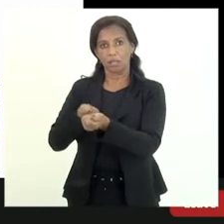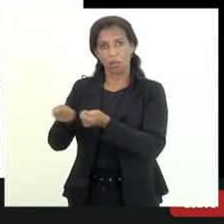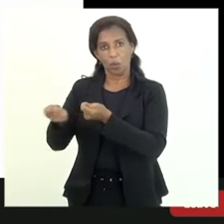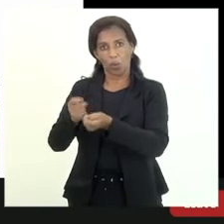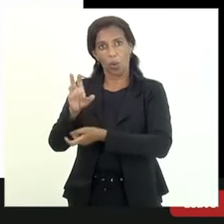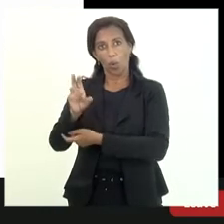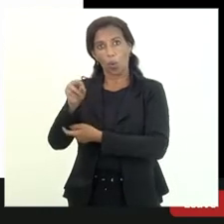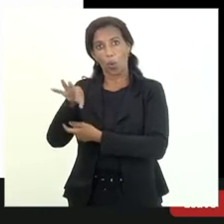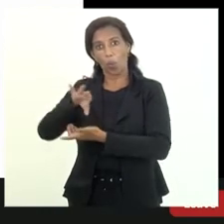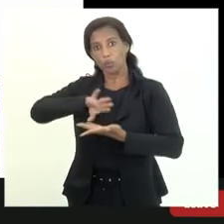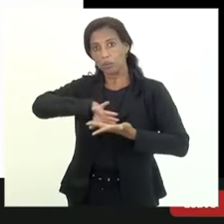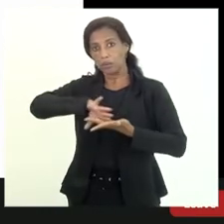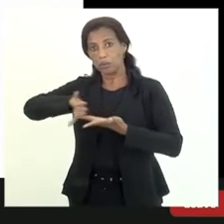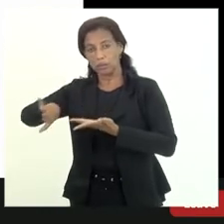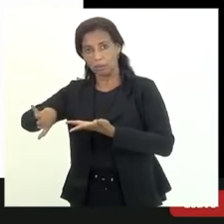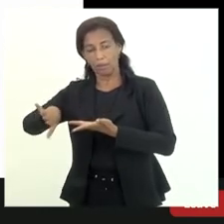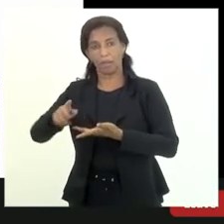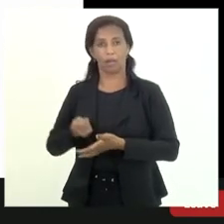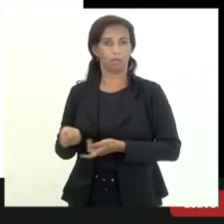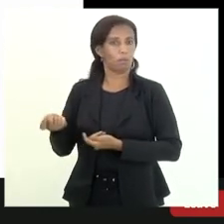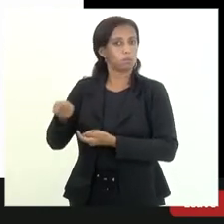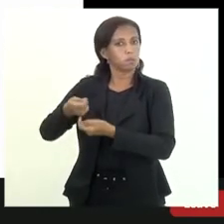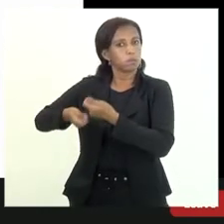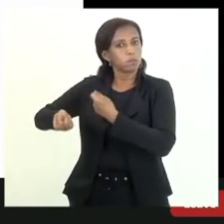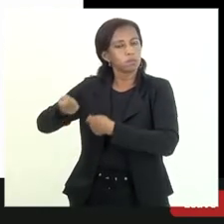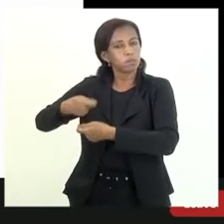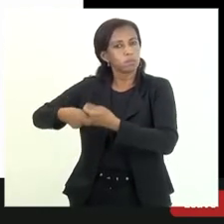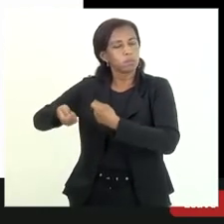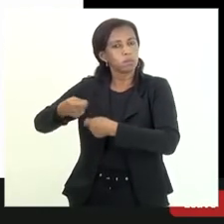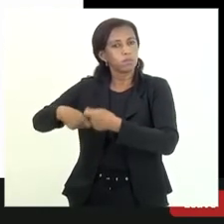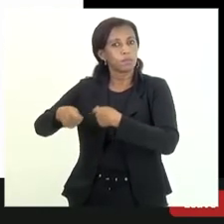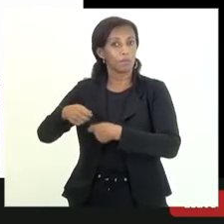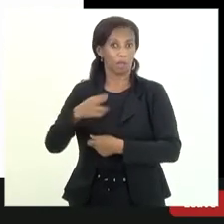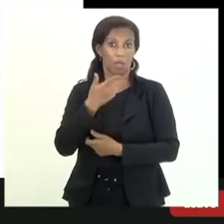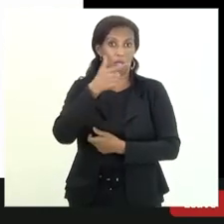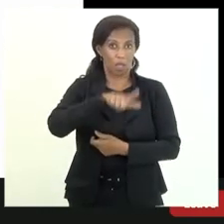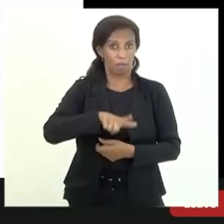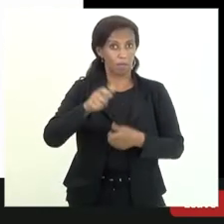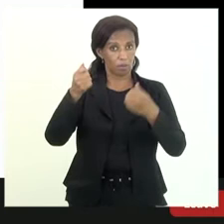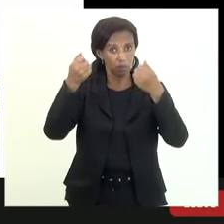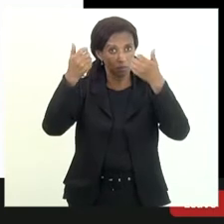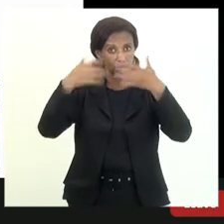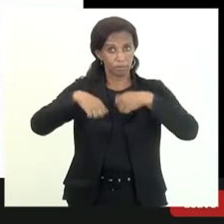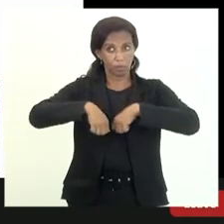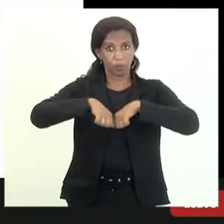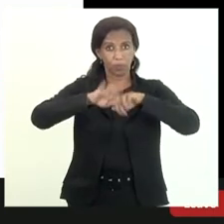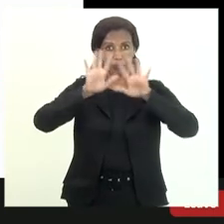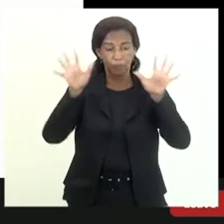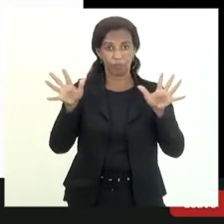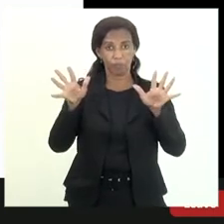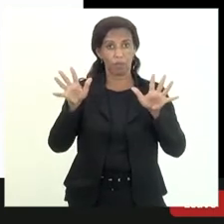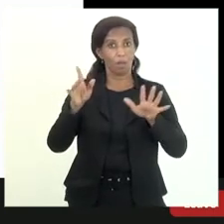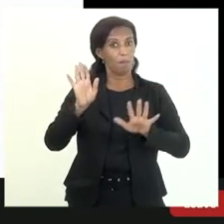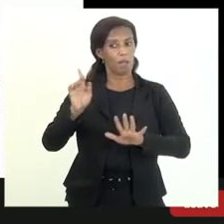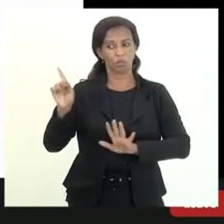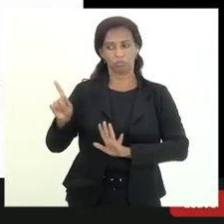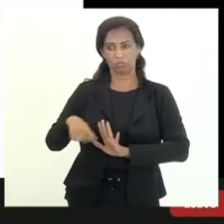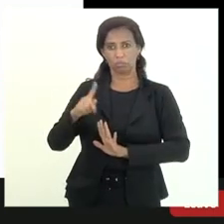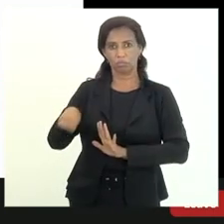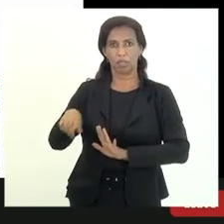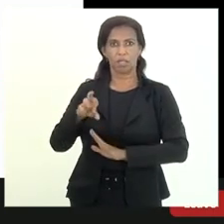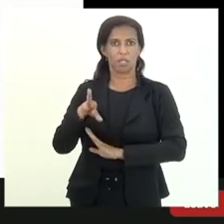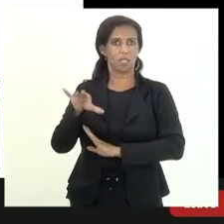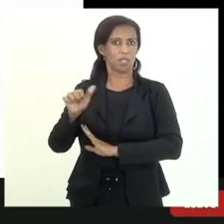apartadas mas repito isso mais uma vez para deixar bem claro que isso não elimina esse